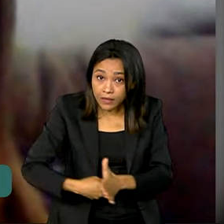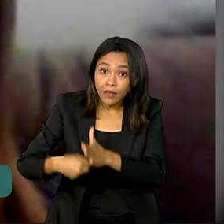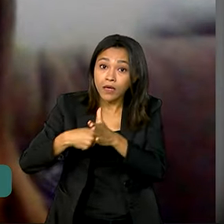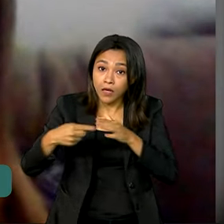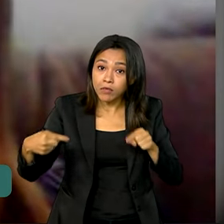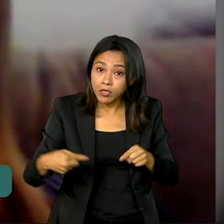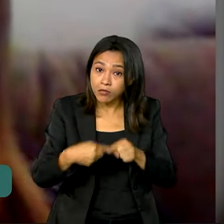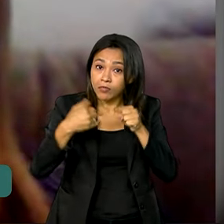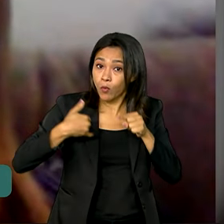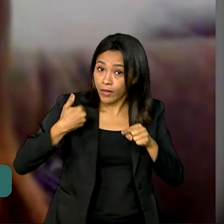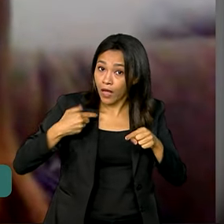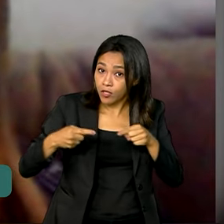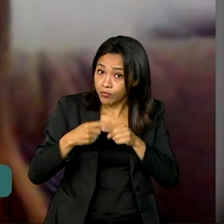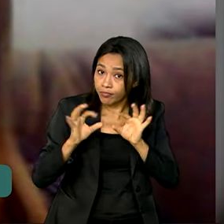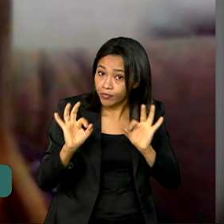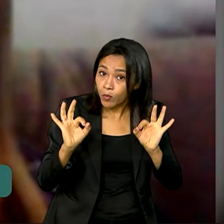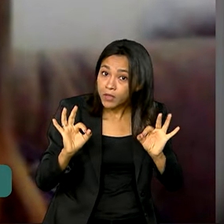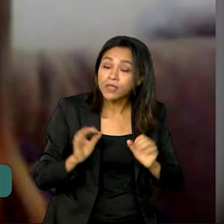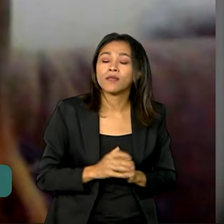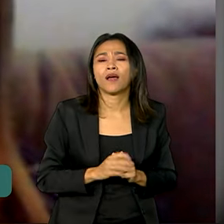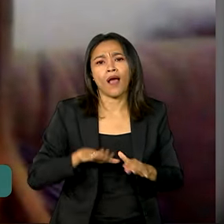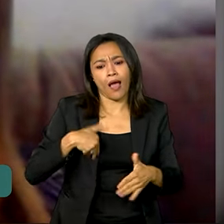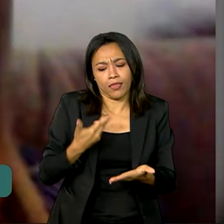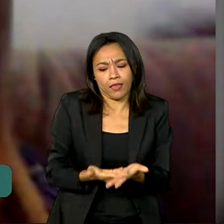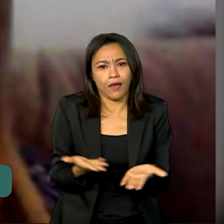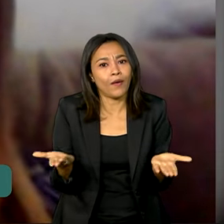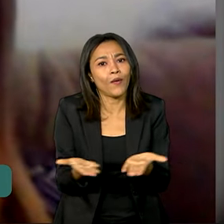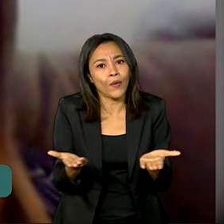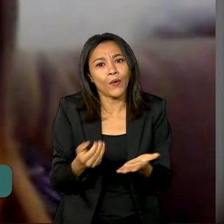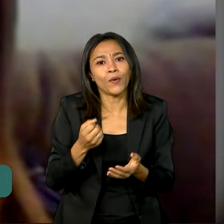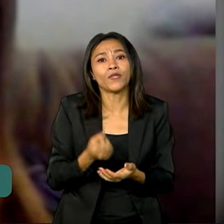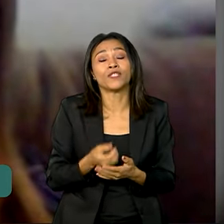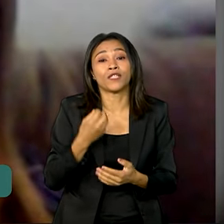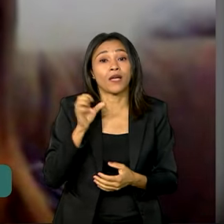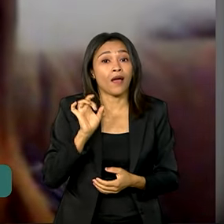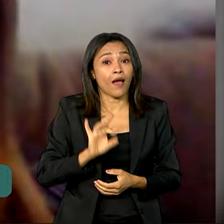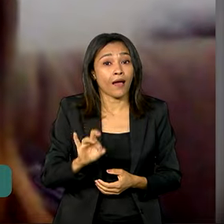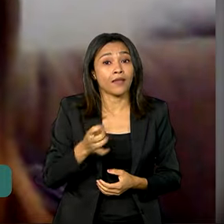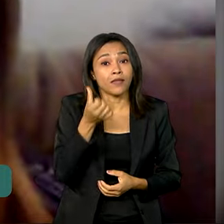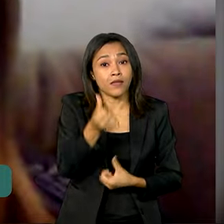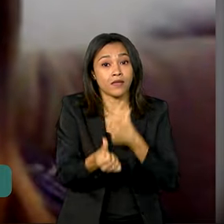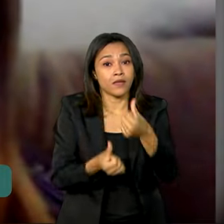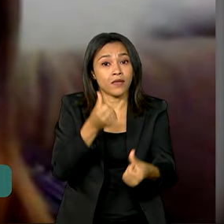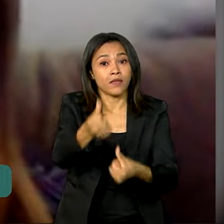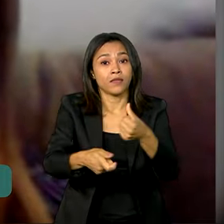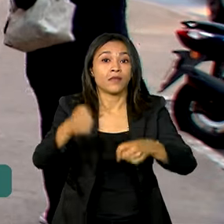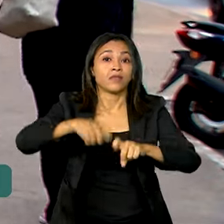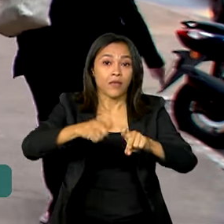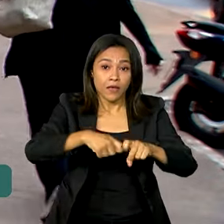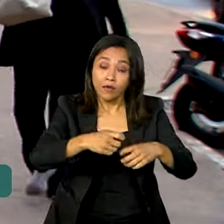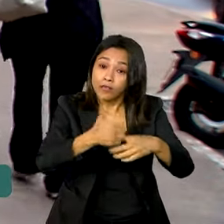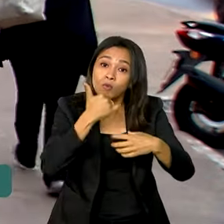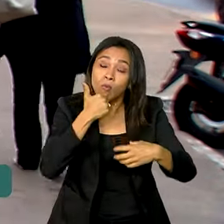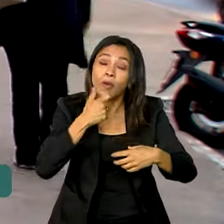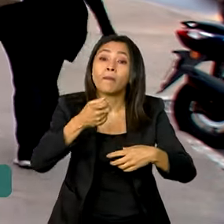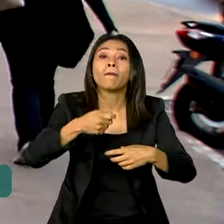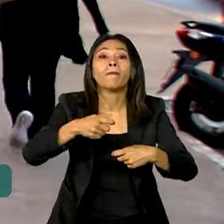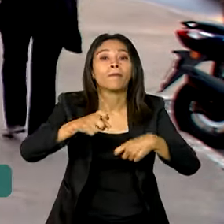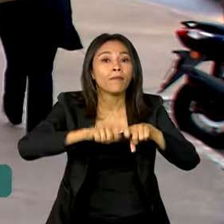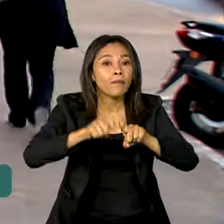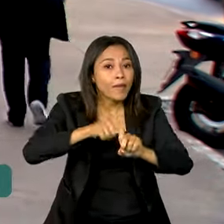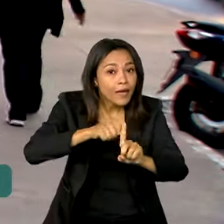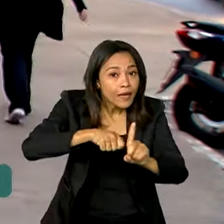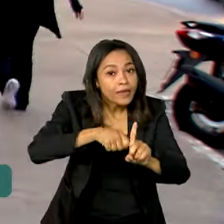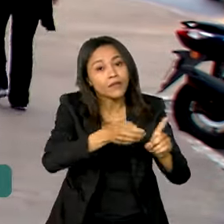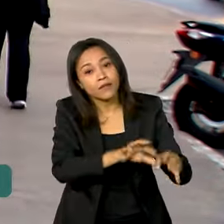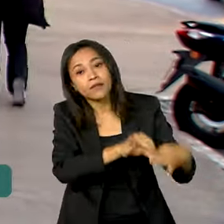dela, tudo, e mantenho até hoje, a cada seis meses ela vai ao ginecologista. Para incentivar que mais